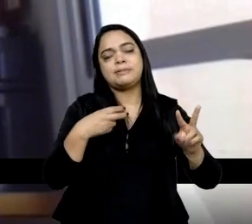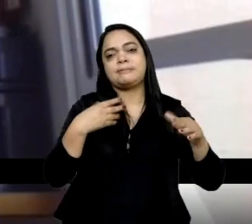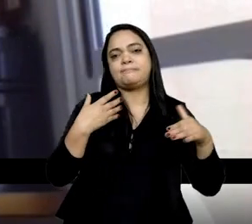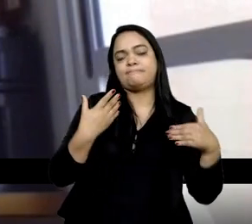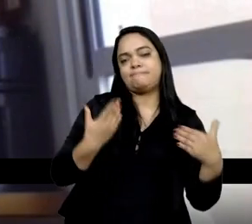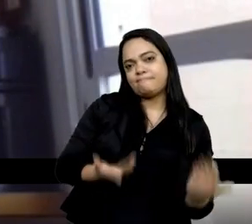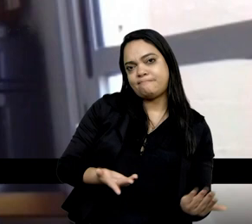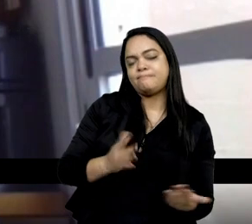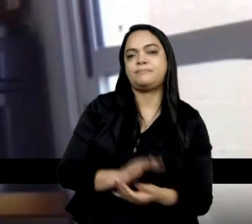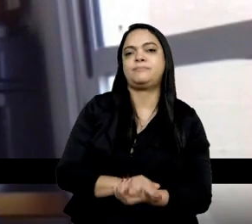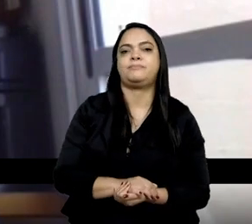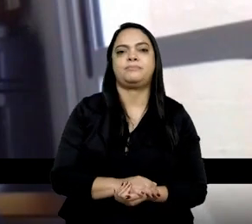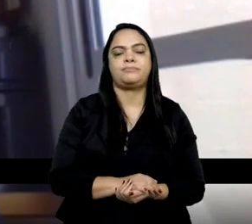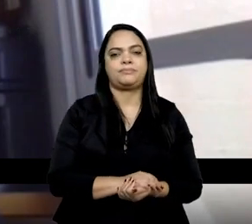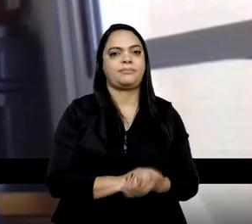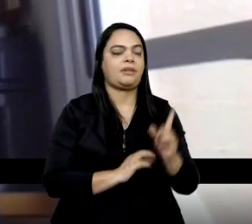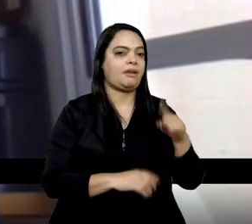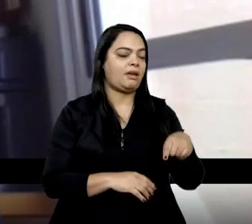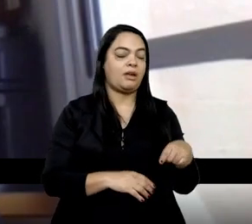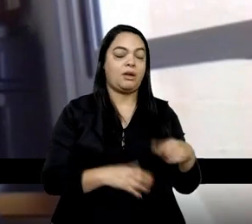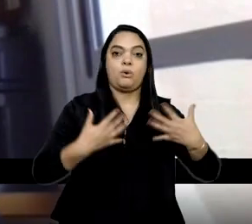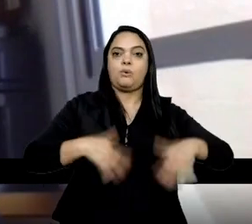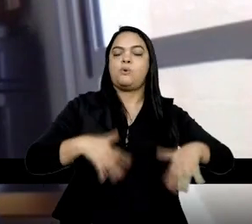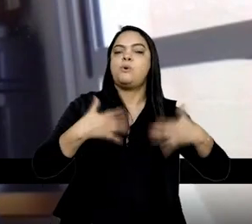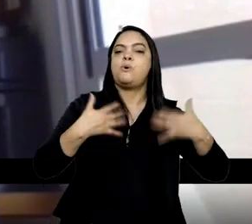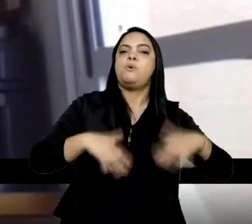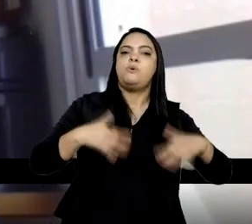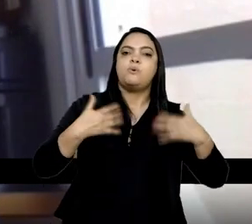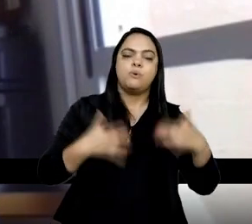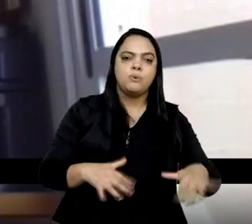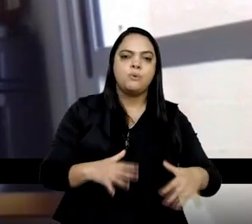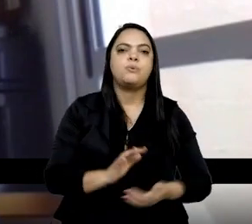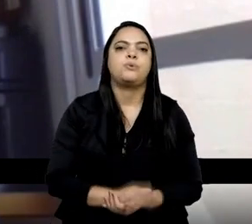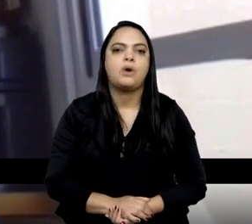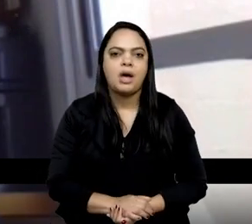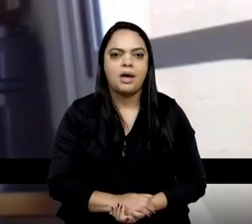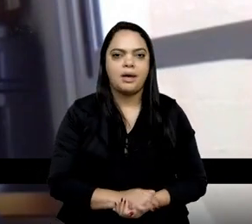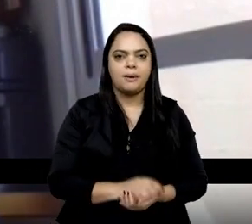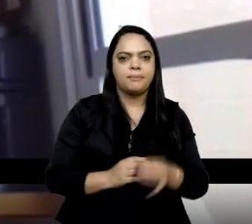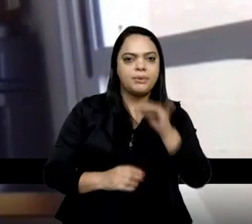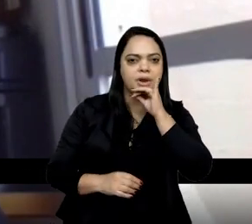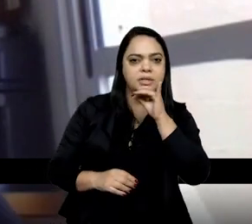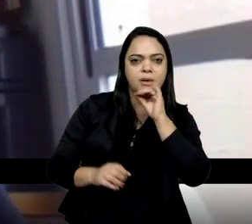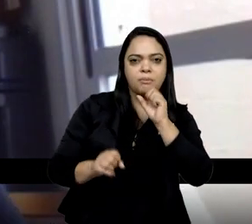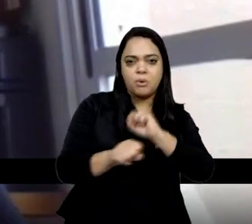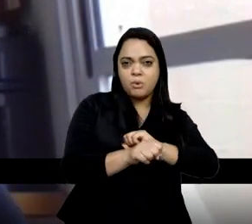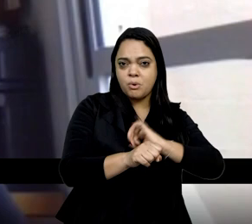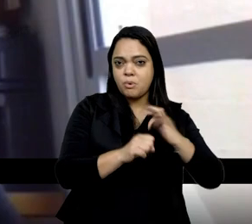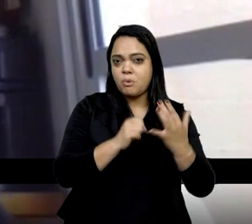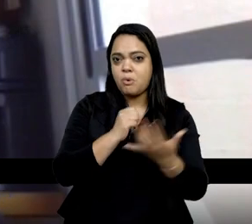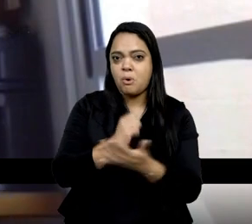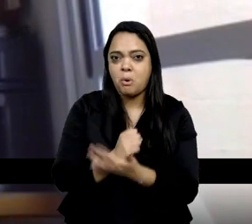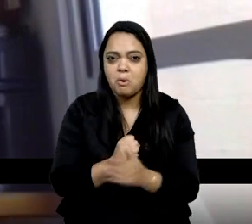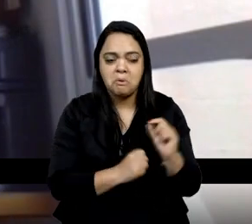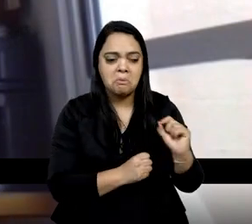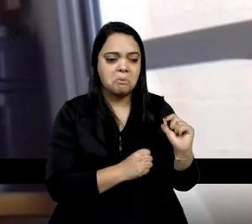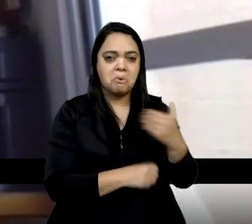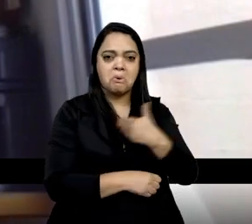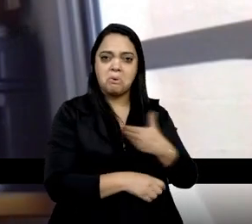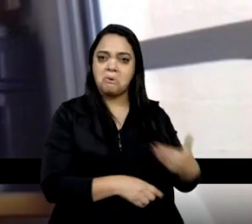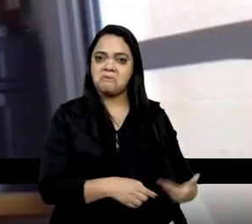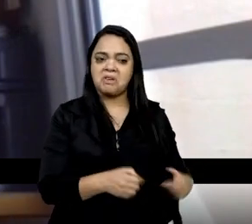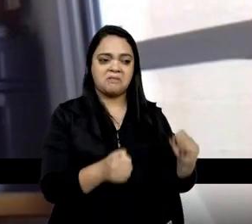gritante isso, né? A questão do Covid, por exemplo, o estado não estava fazendo absolutamente